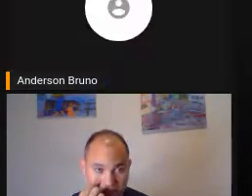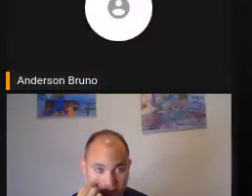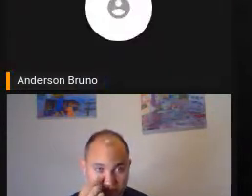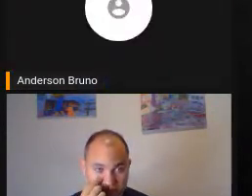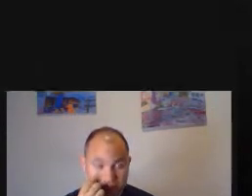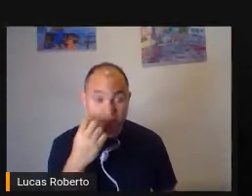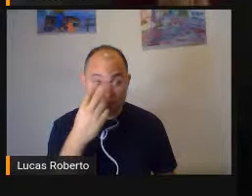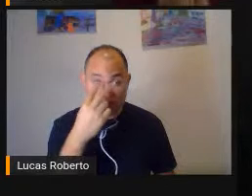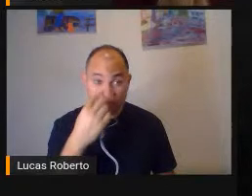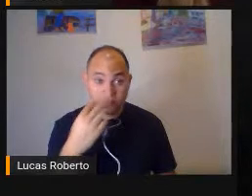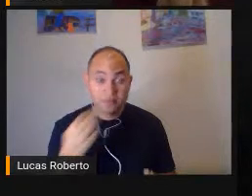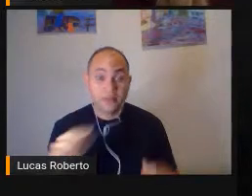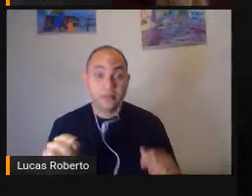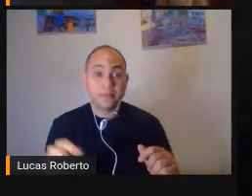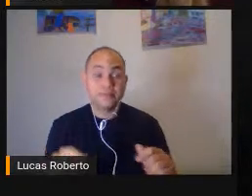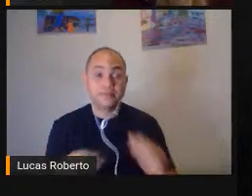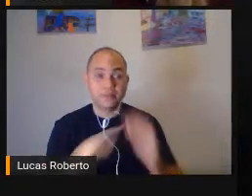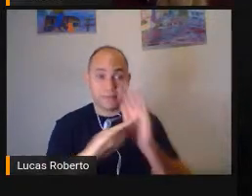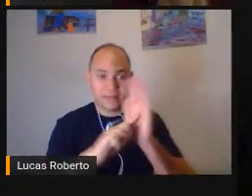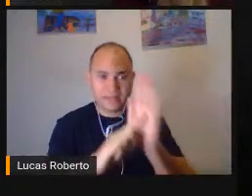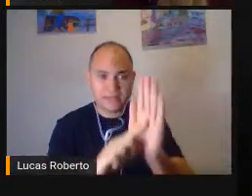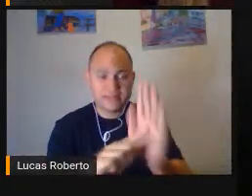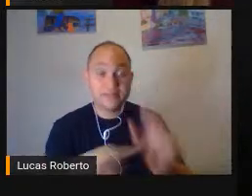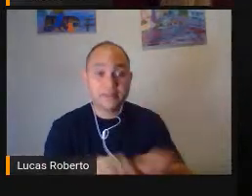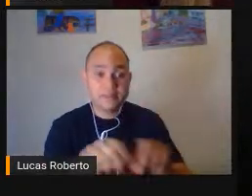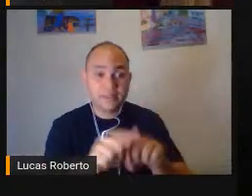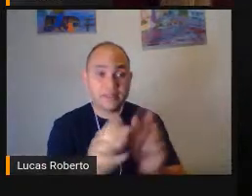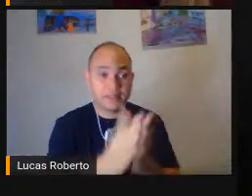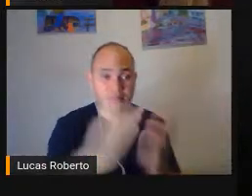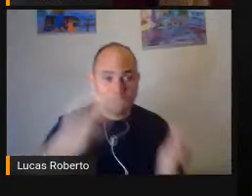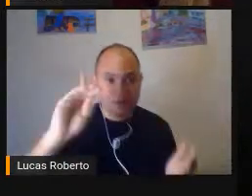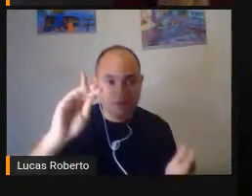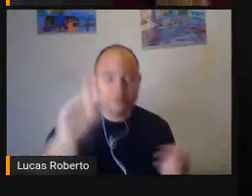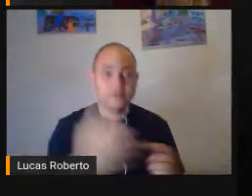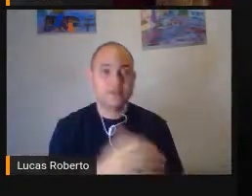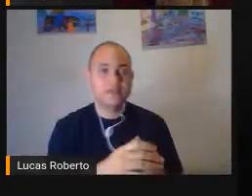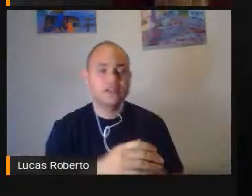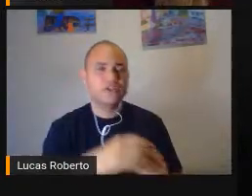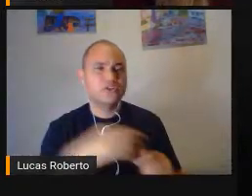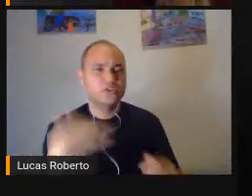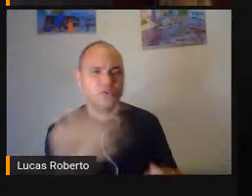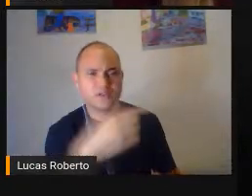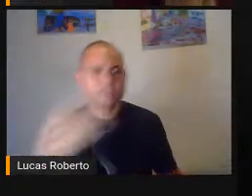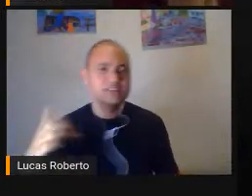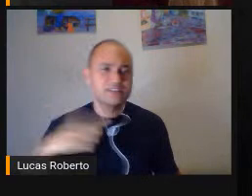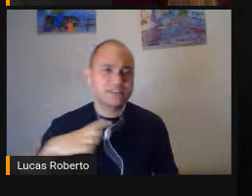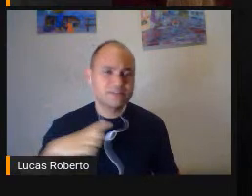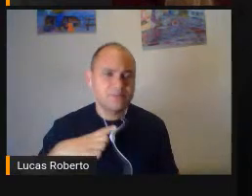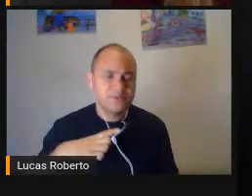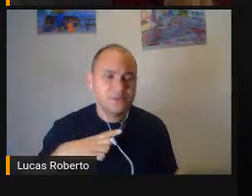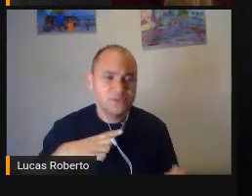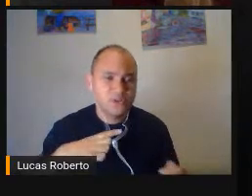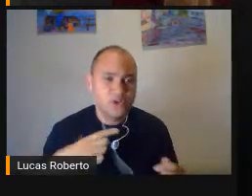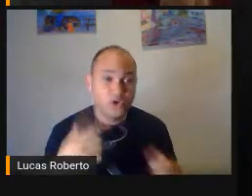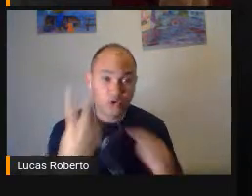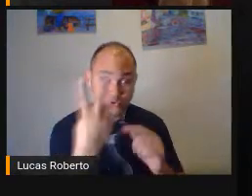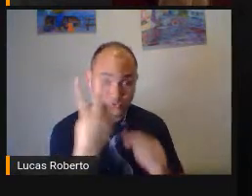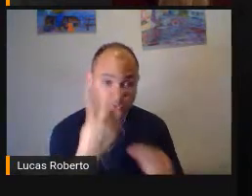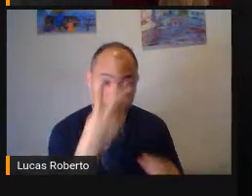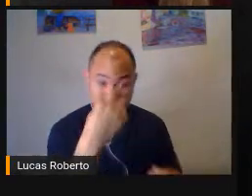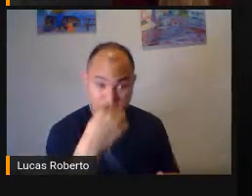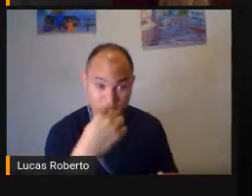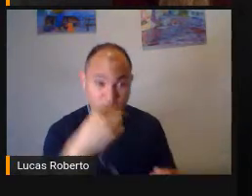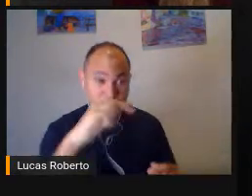incursões Na literatura bíblica Então a gente tem A passagem dos dois cegos de Jericó